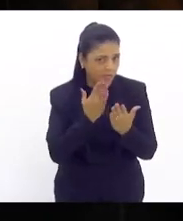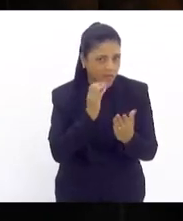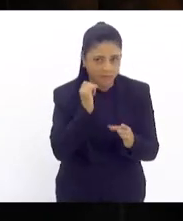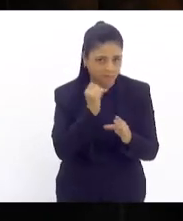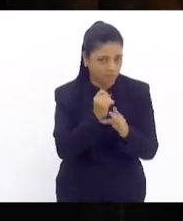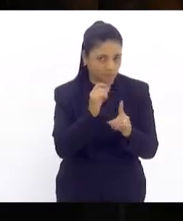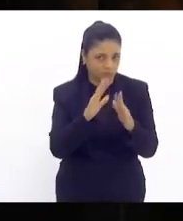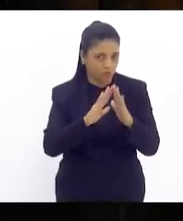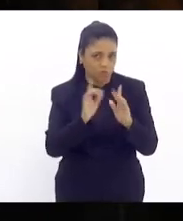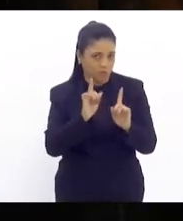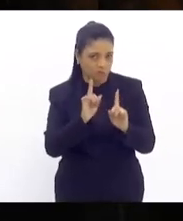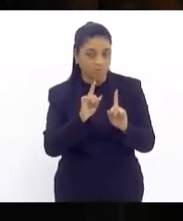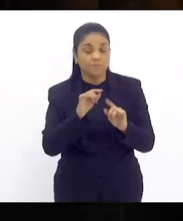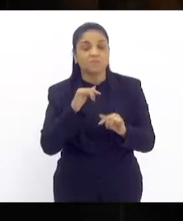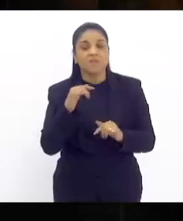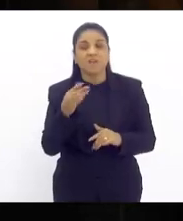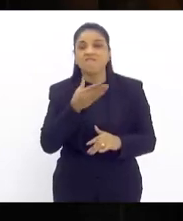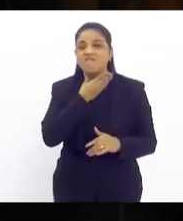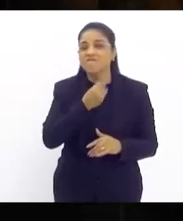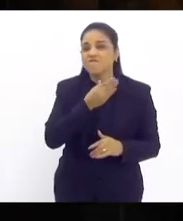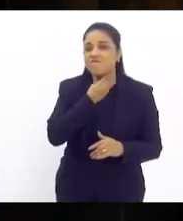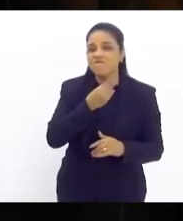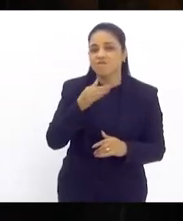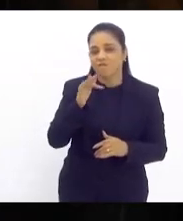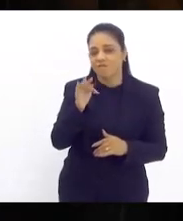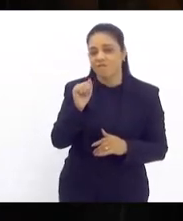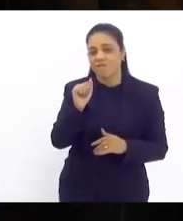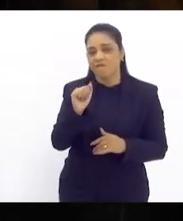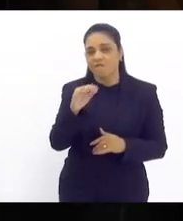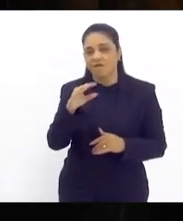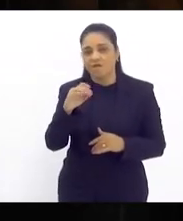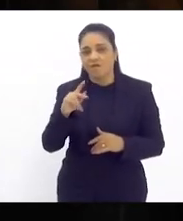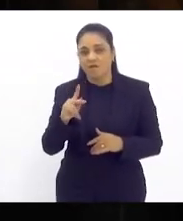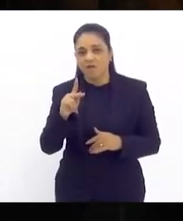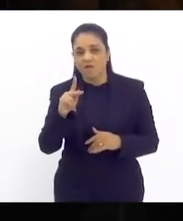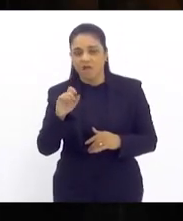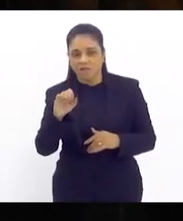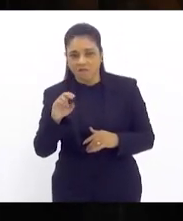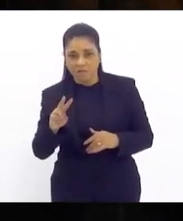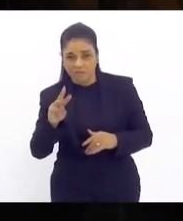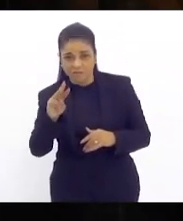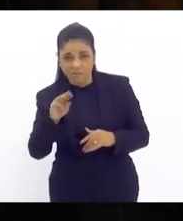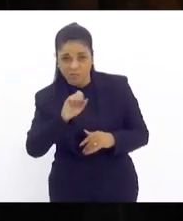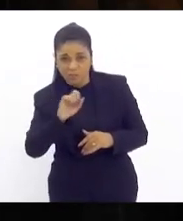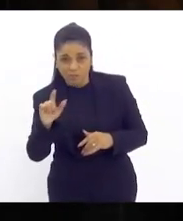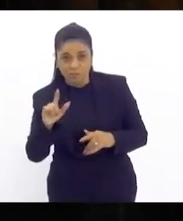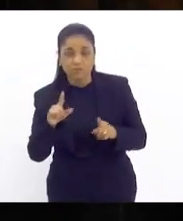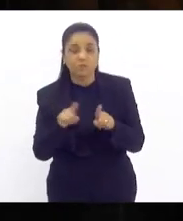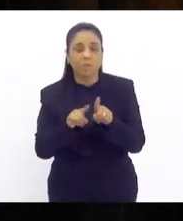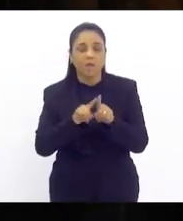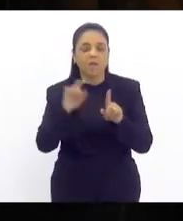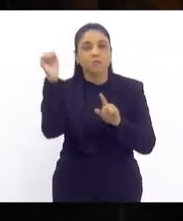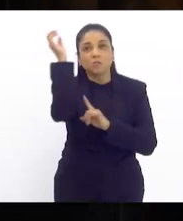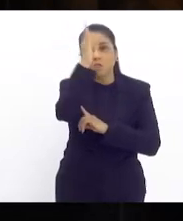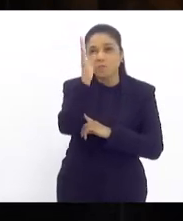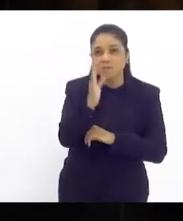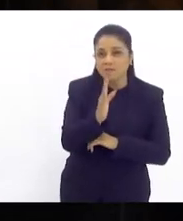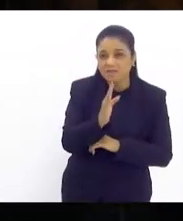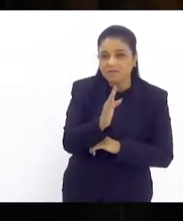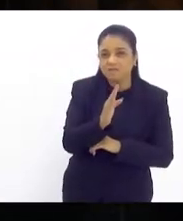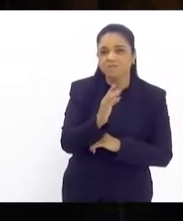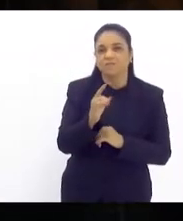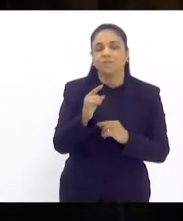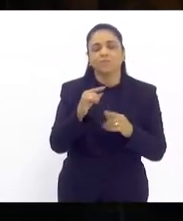news relacionadas aos ataques nas escolas no Brasil então é muito importante que esse